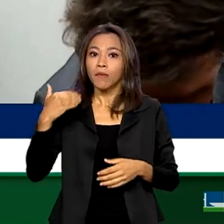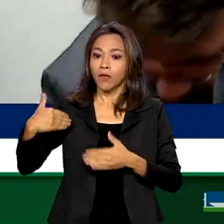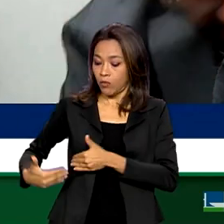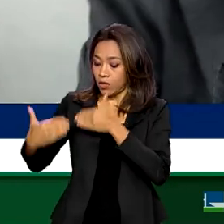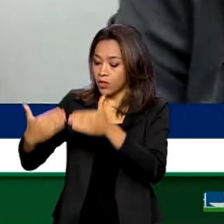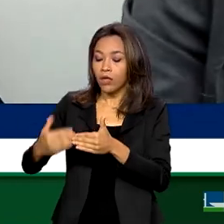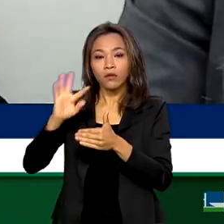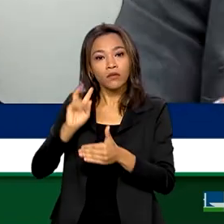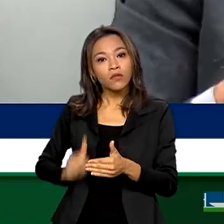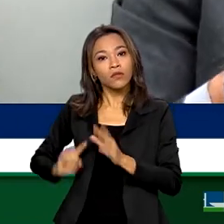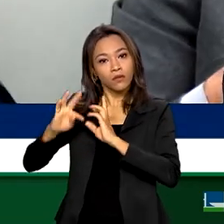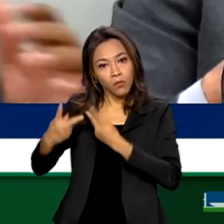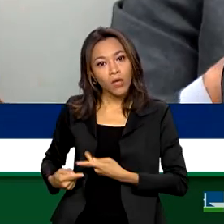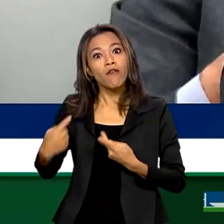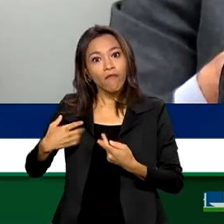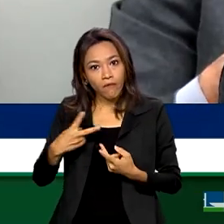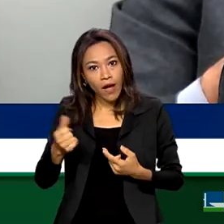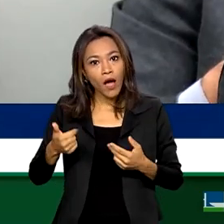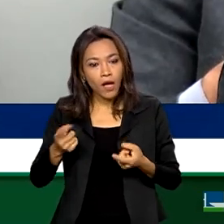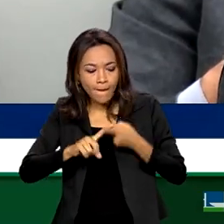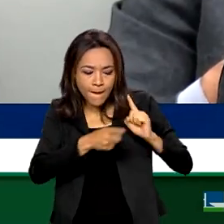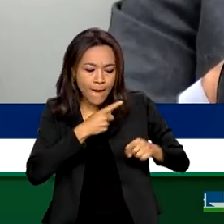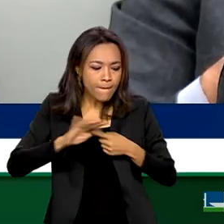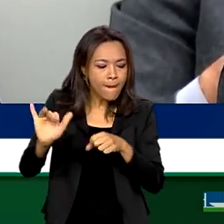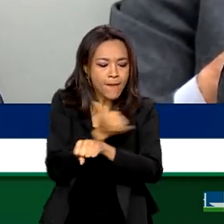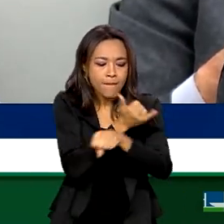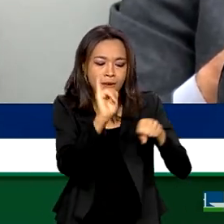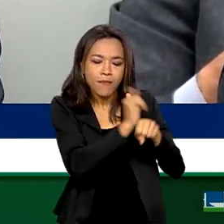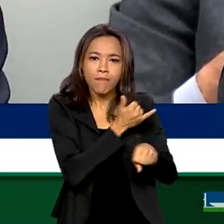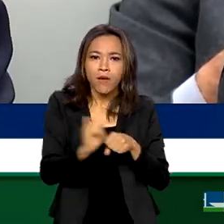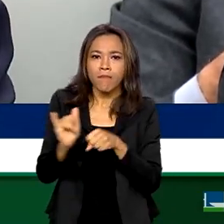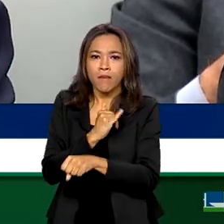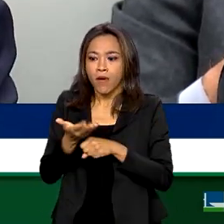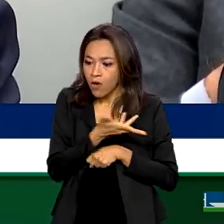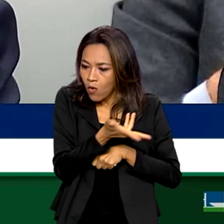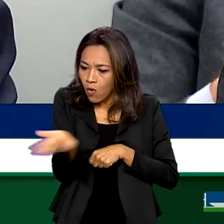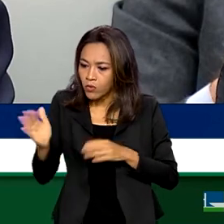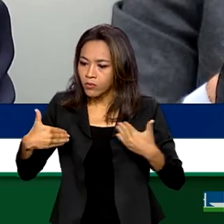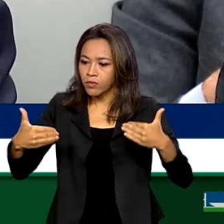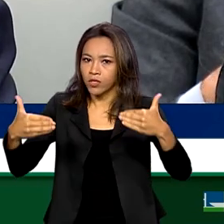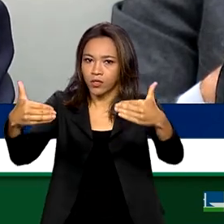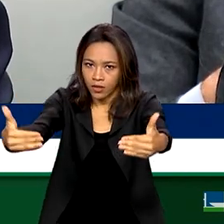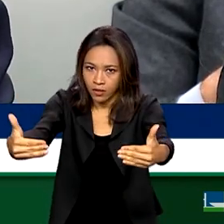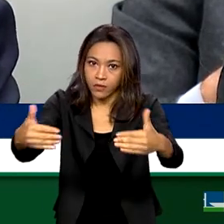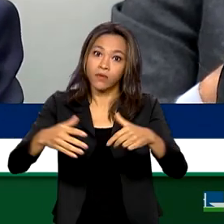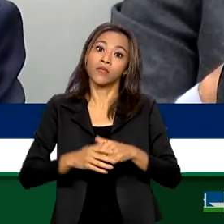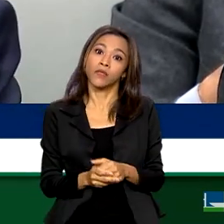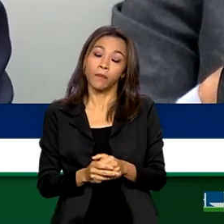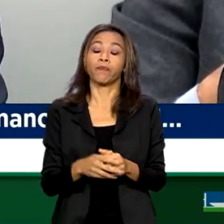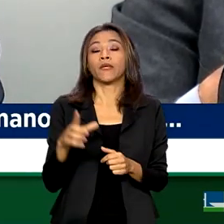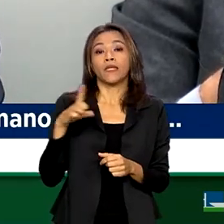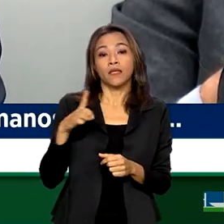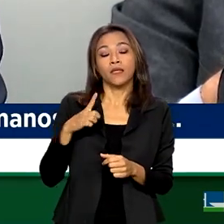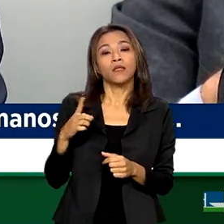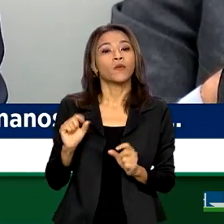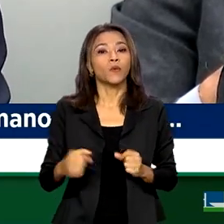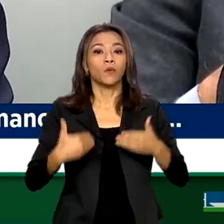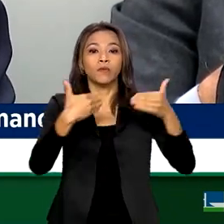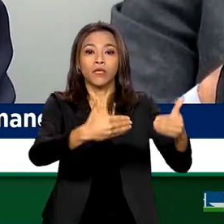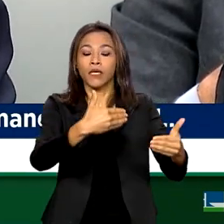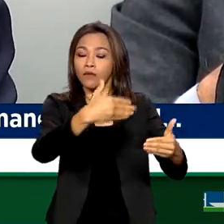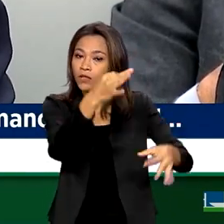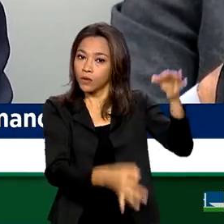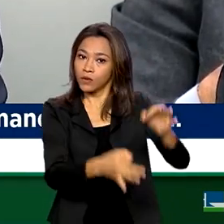isso de forma interministerial. Há uma série de recomendações concernentes, por exemplo, ao Ministério da Justiça e Segurança Pública,